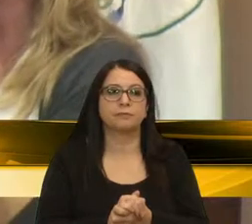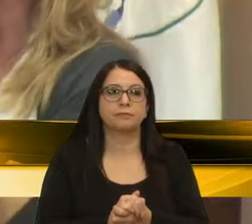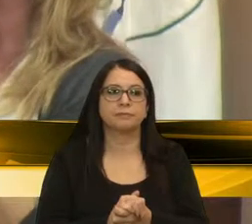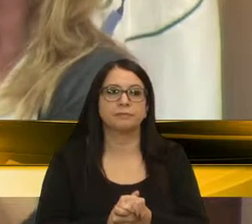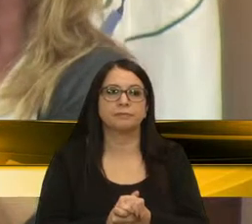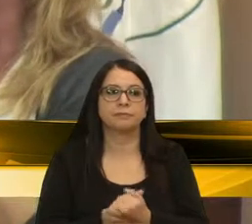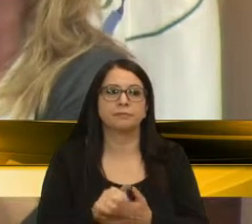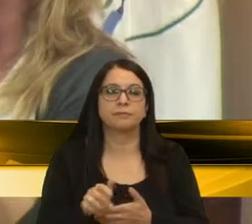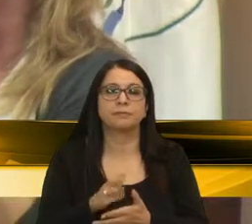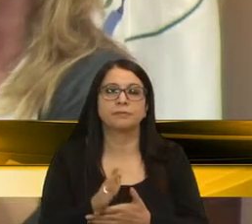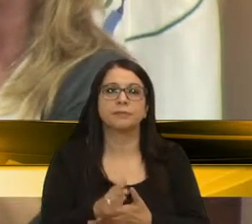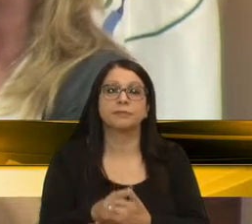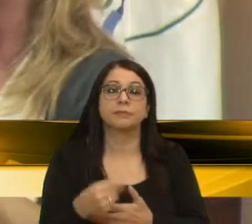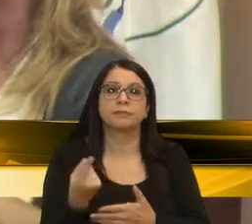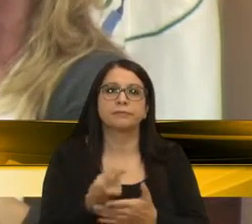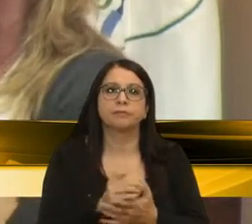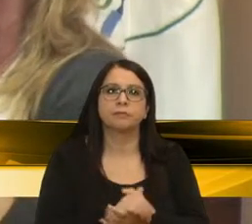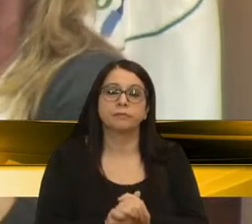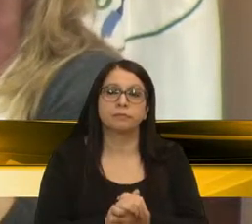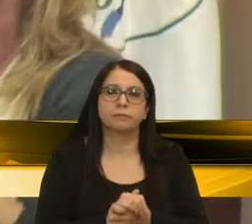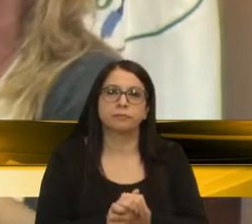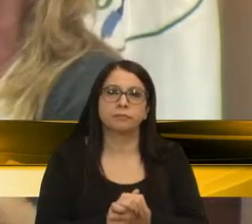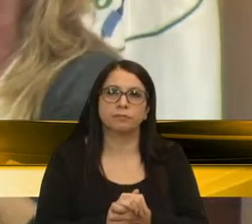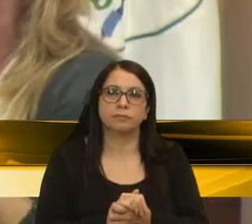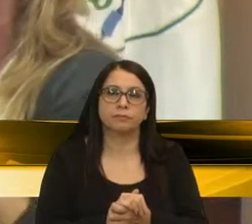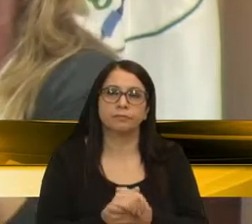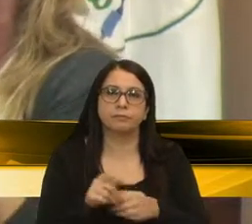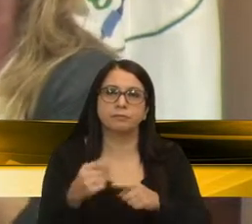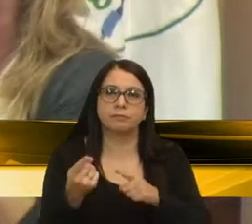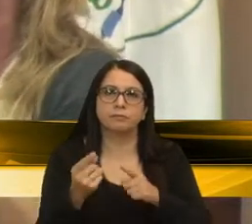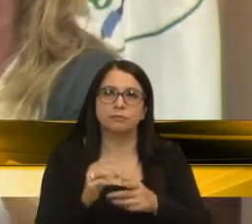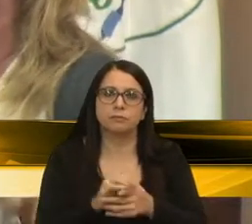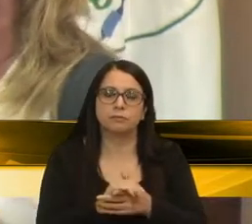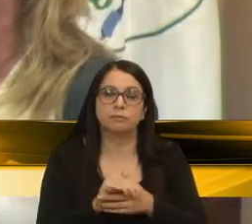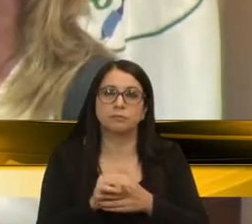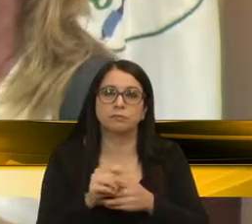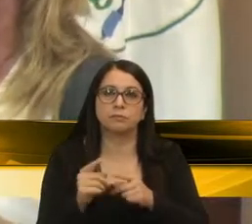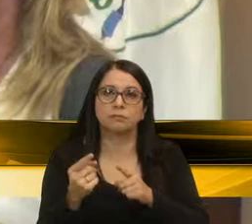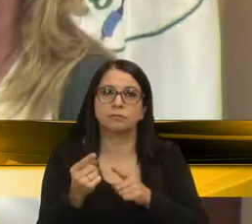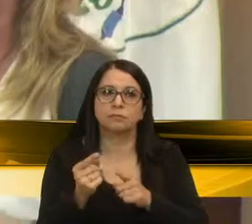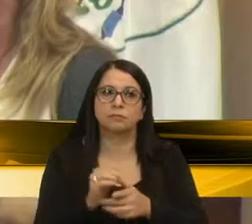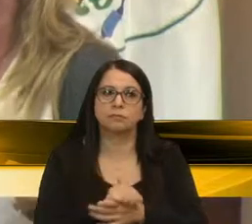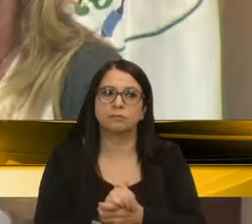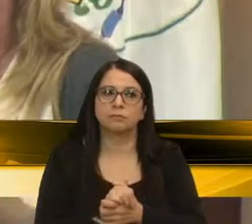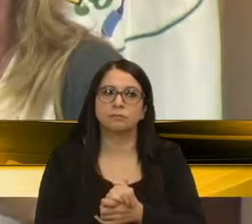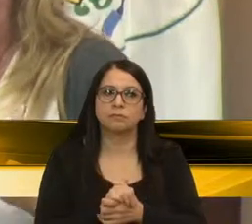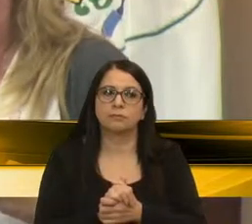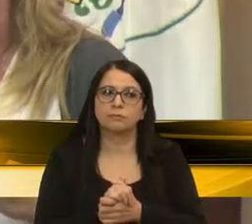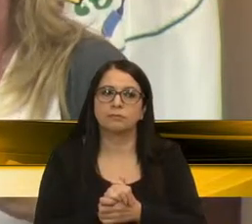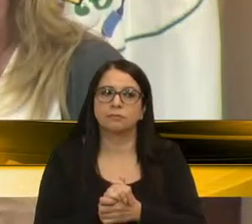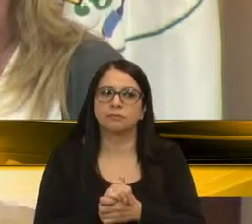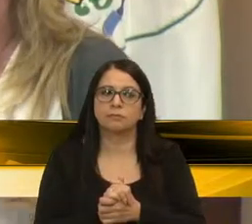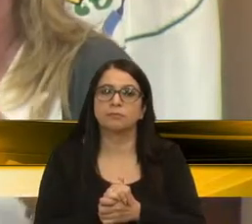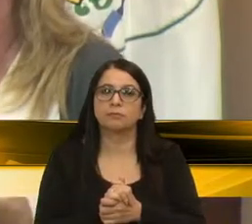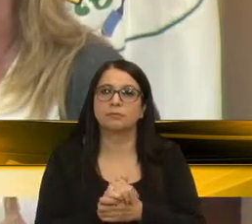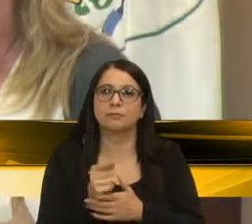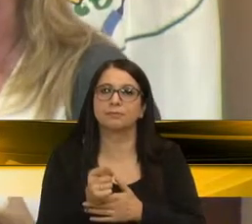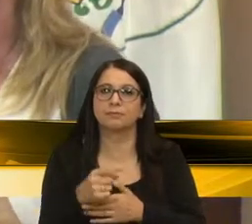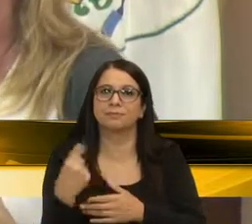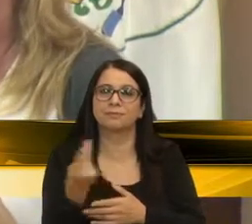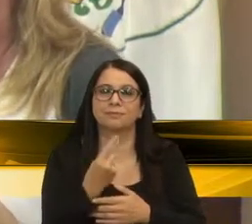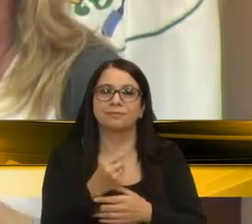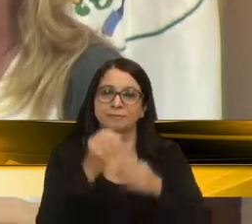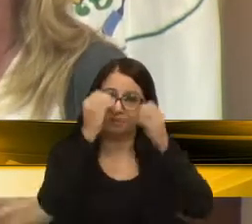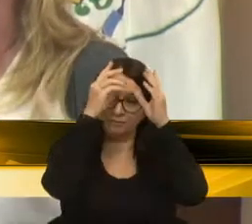Colegas, exatamente isso, vereadores e vereador Felipe, que foi o objetivo de hoje, é trazer esse tema para o nosso